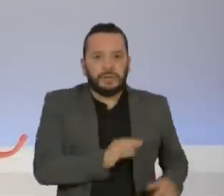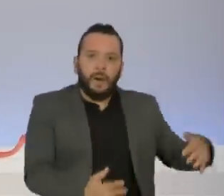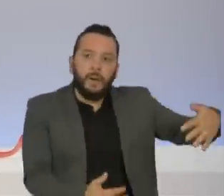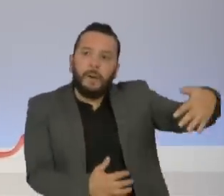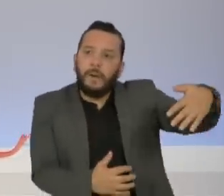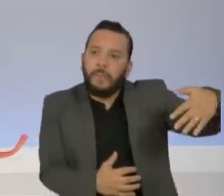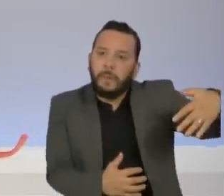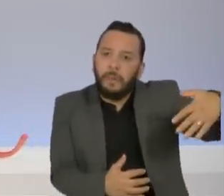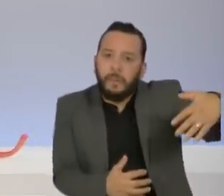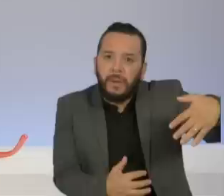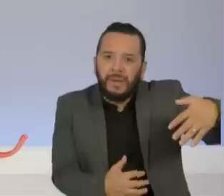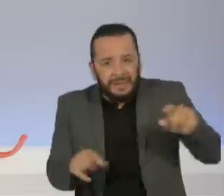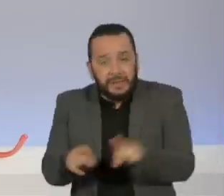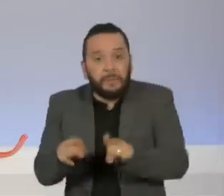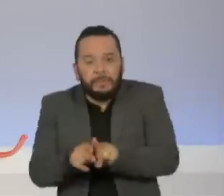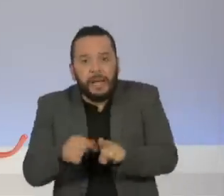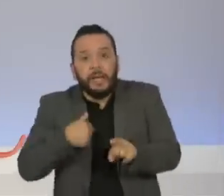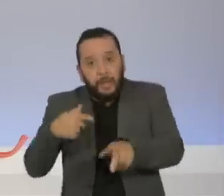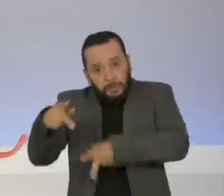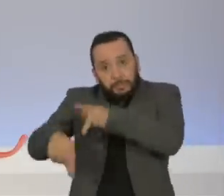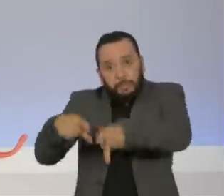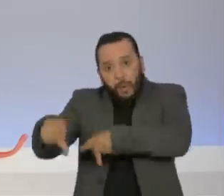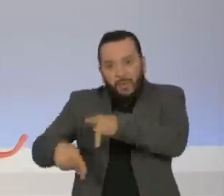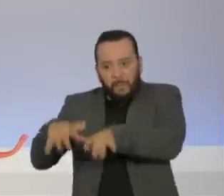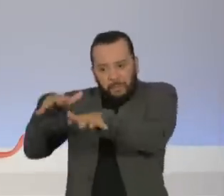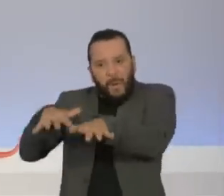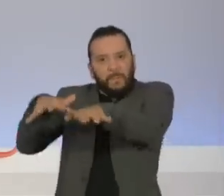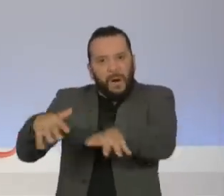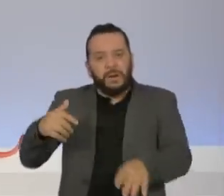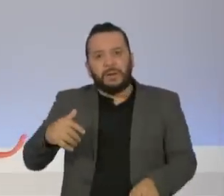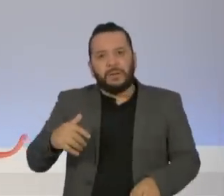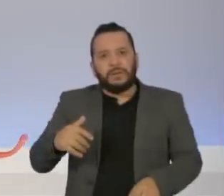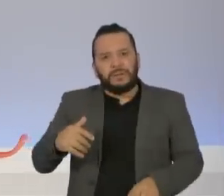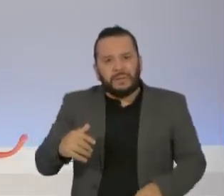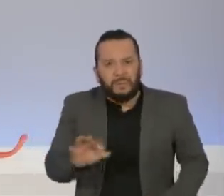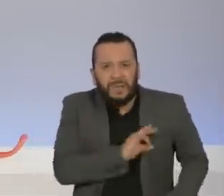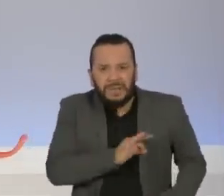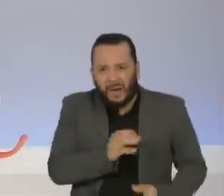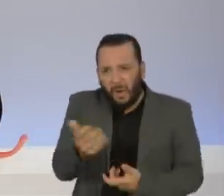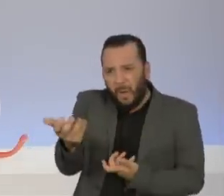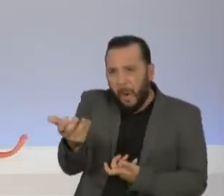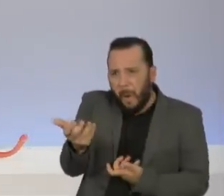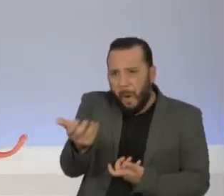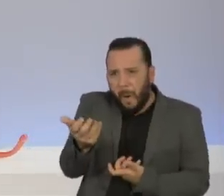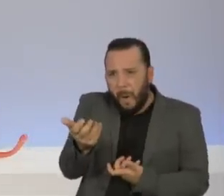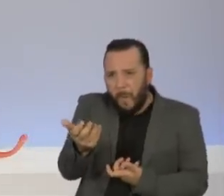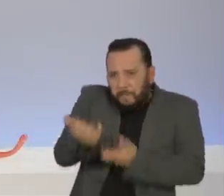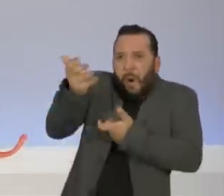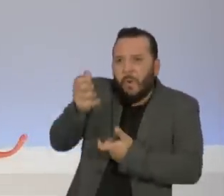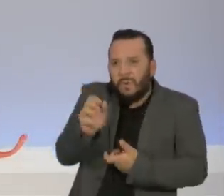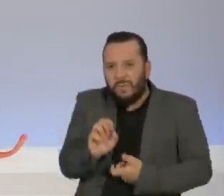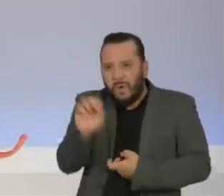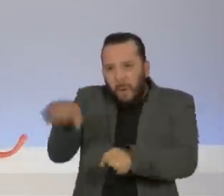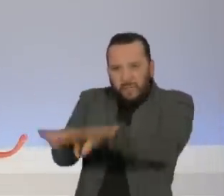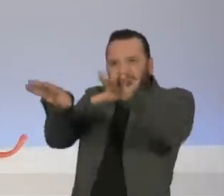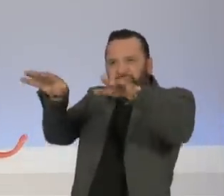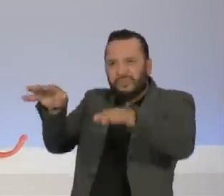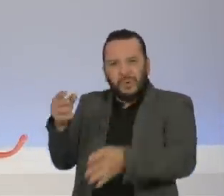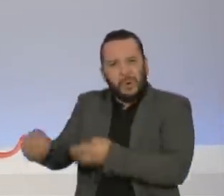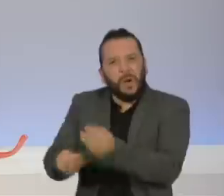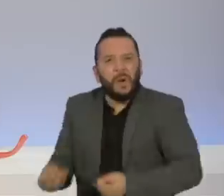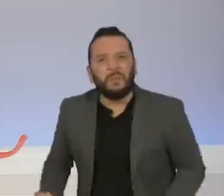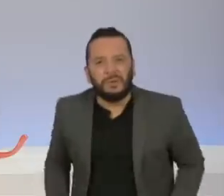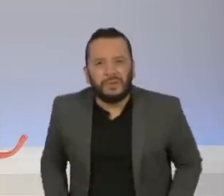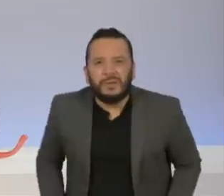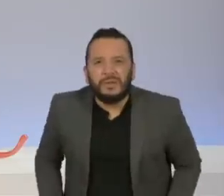-democrática. Isso. Então, depois que a gente viu essa ação em São Paulo, eu acho que a gente precisa saber que